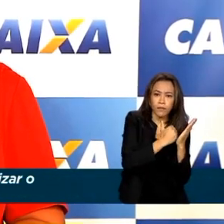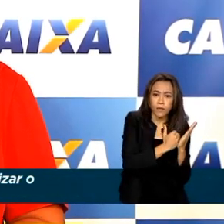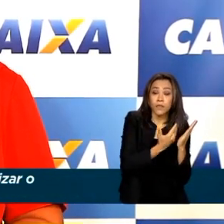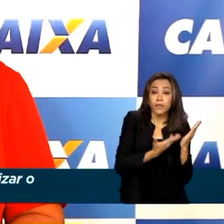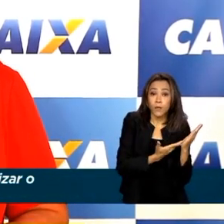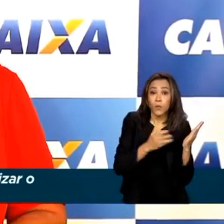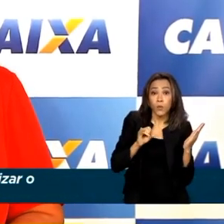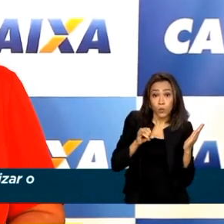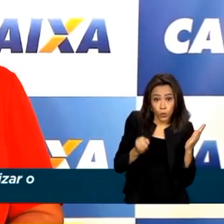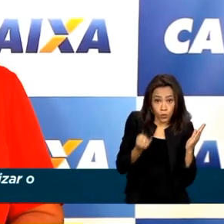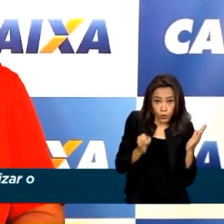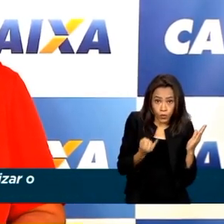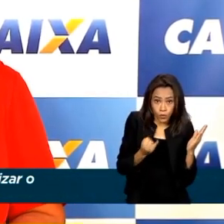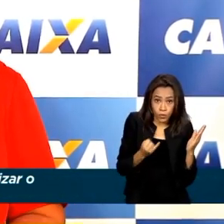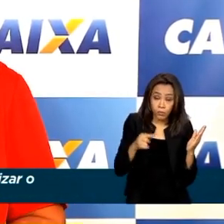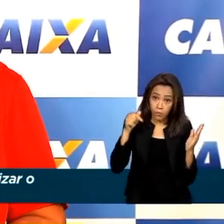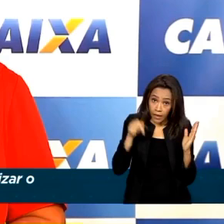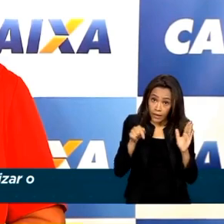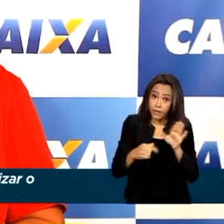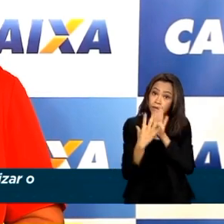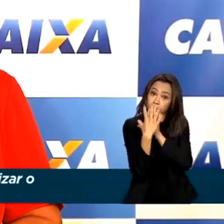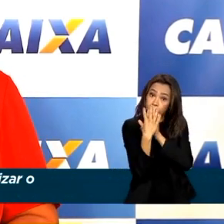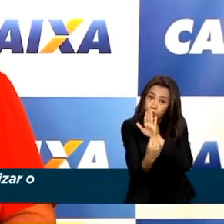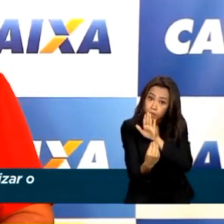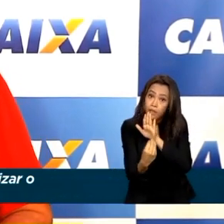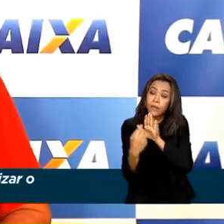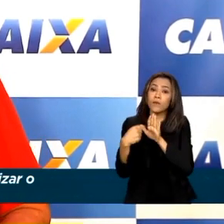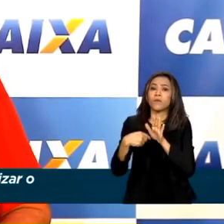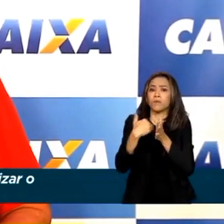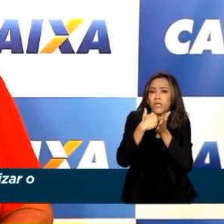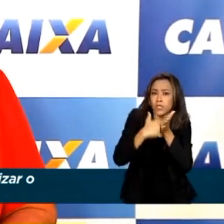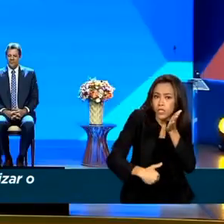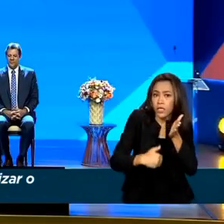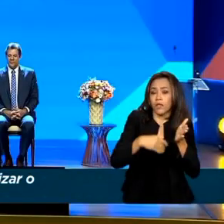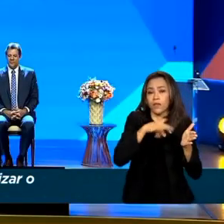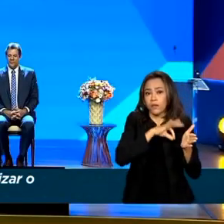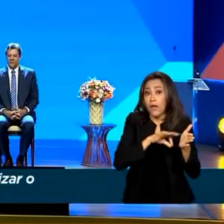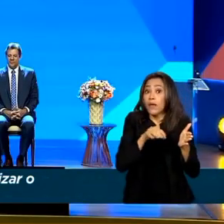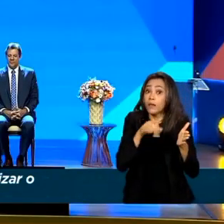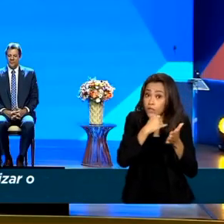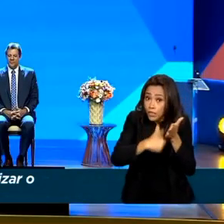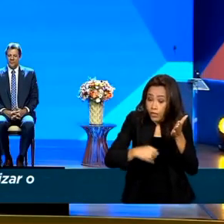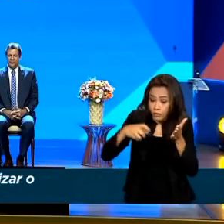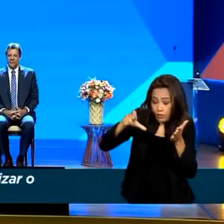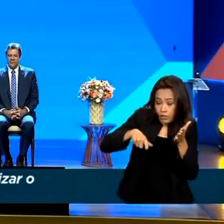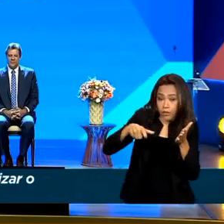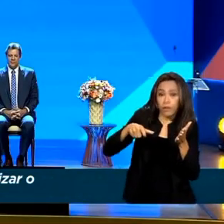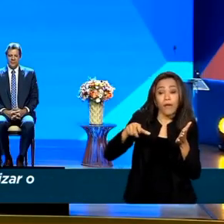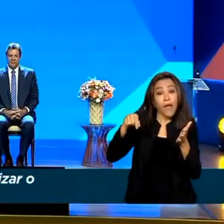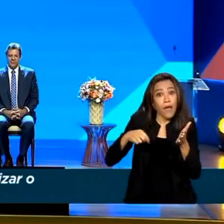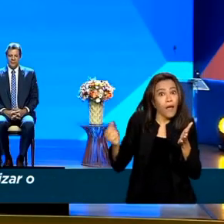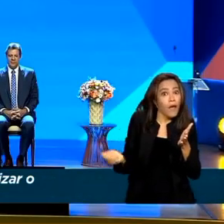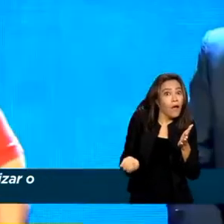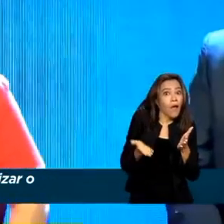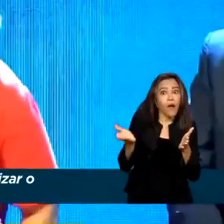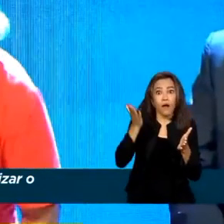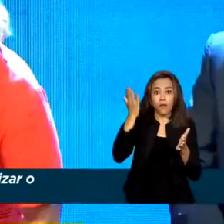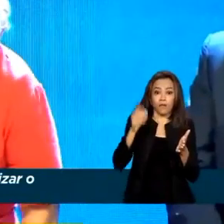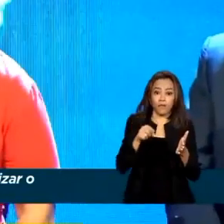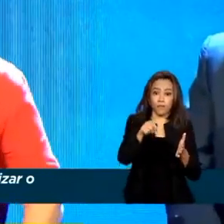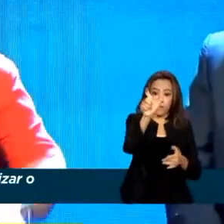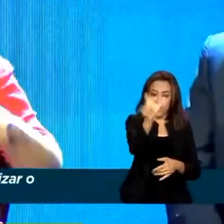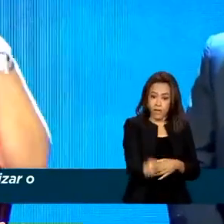juros para essa modalidade consignada é um juros muito alto. O anúncio foi feito após a cerimônia de